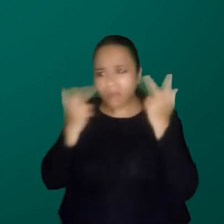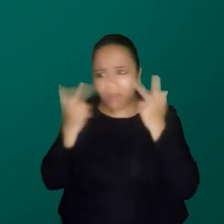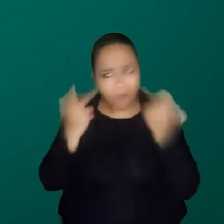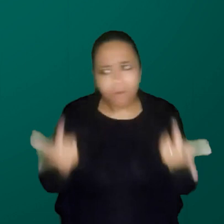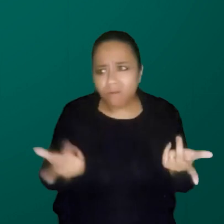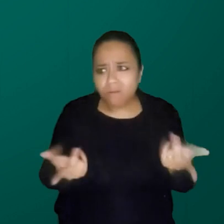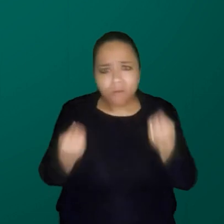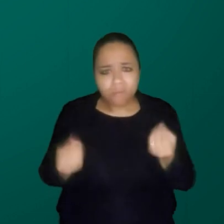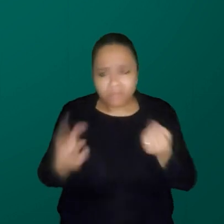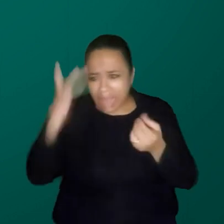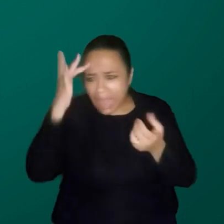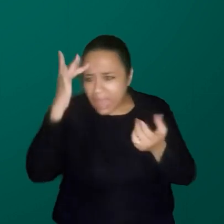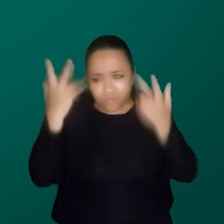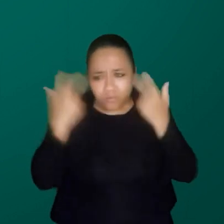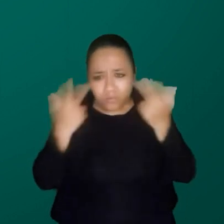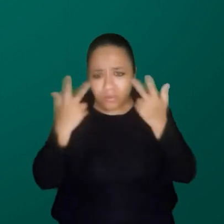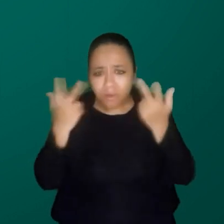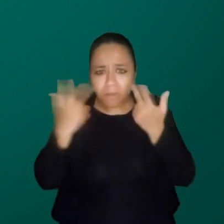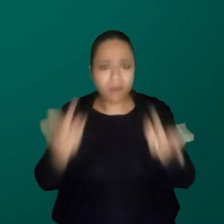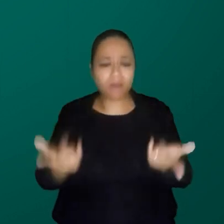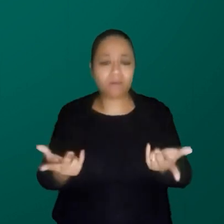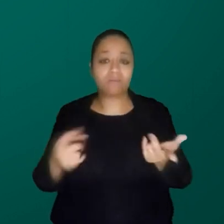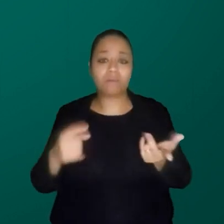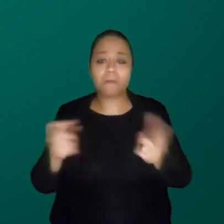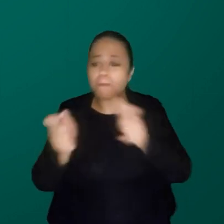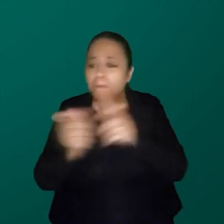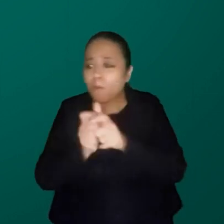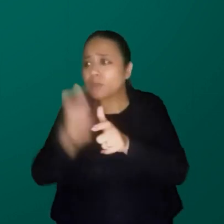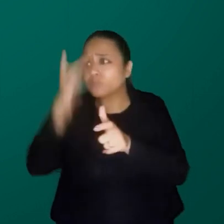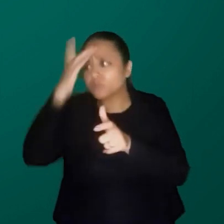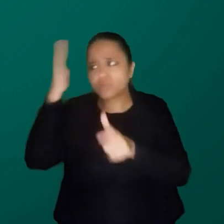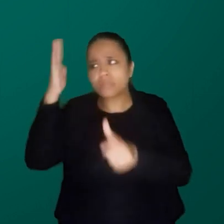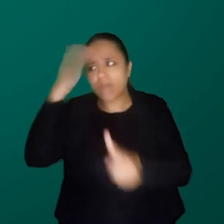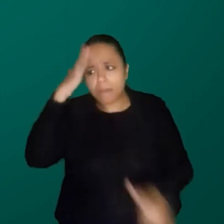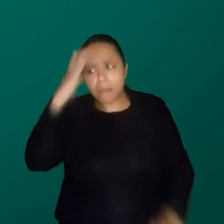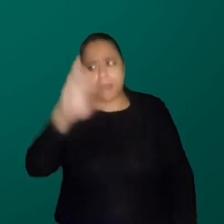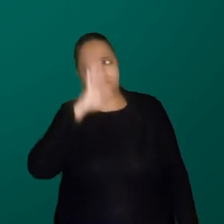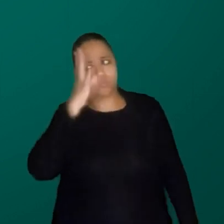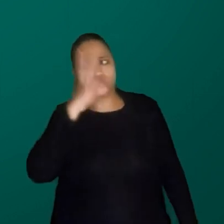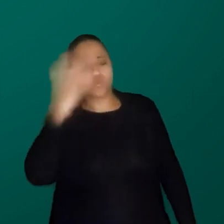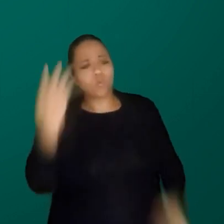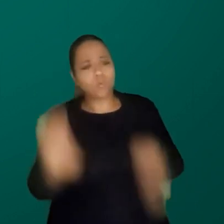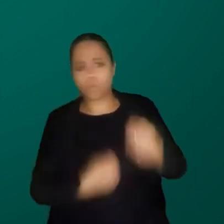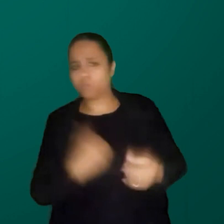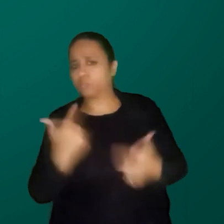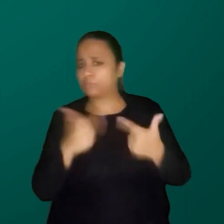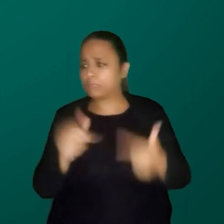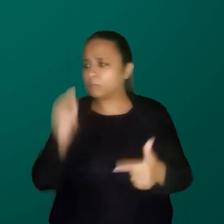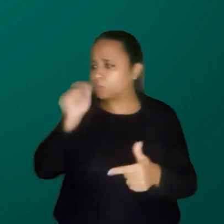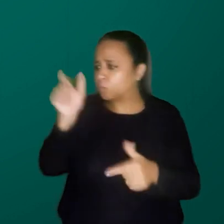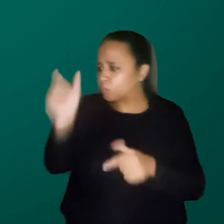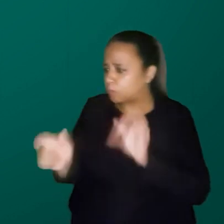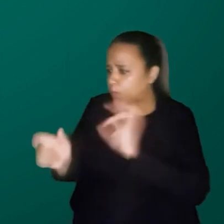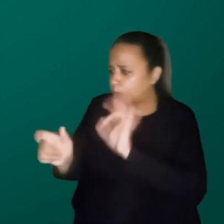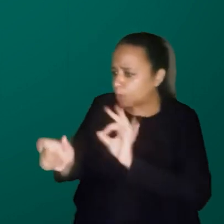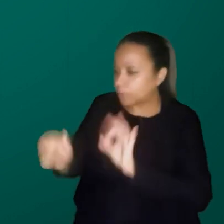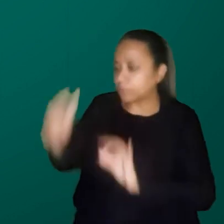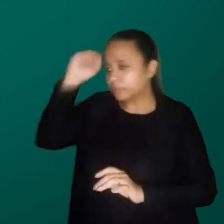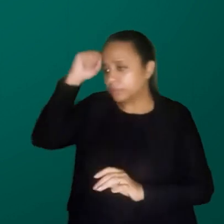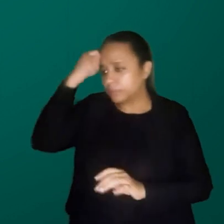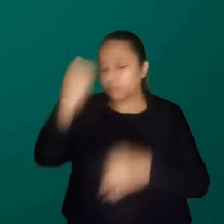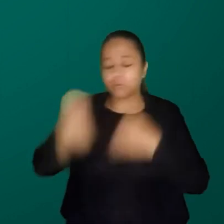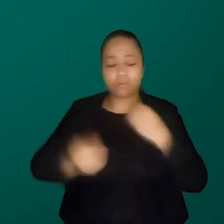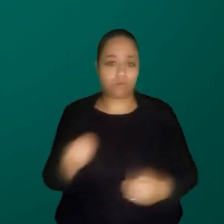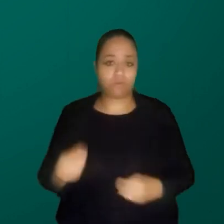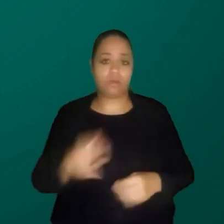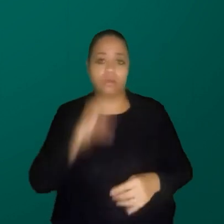nós, algumas pequenas, poucas pessoas, que olhamos para isso e falamos, gente, mas não tem nenhuma mulher aqui, não tem nenhuma mulher negra. Então, gente